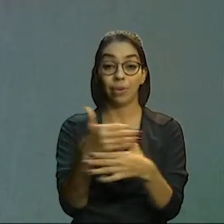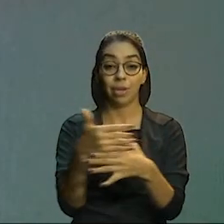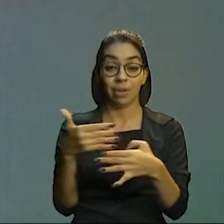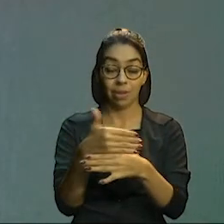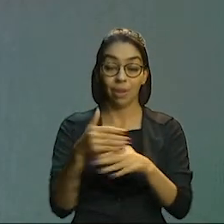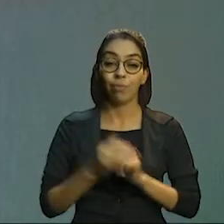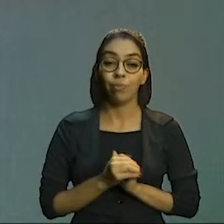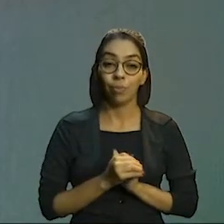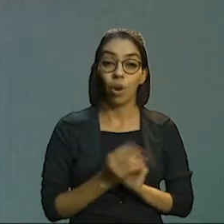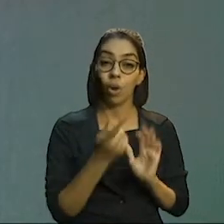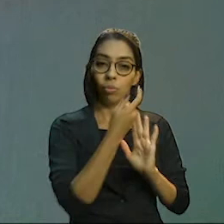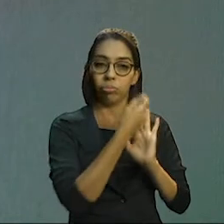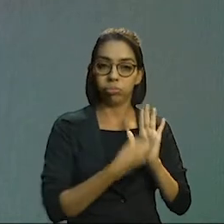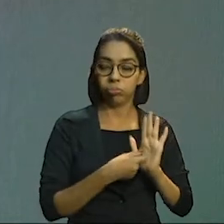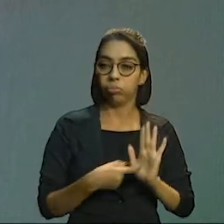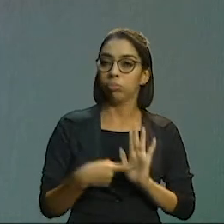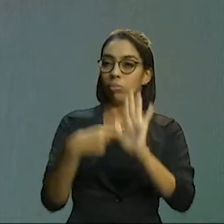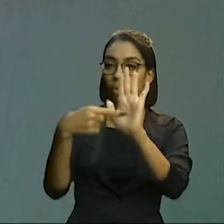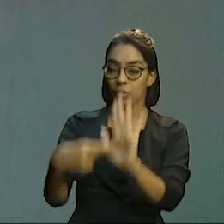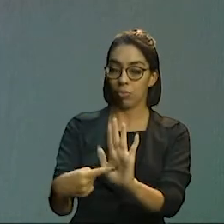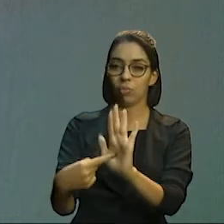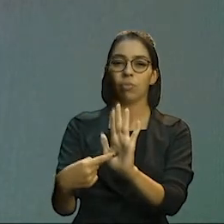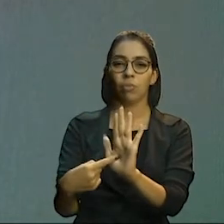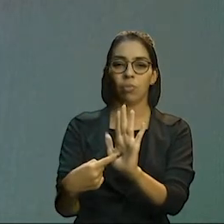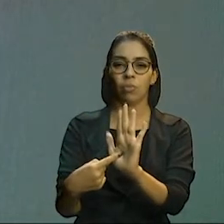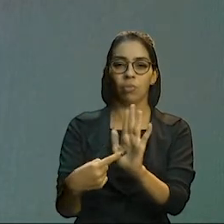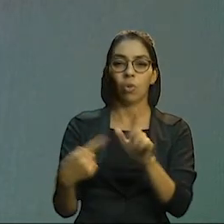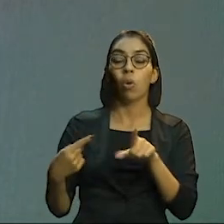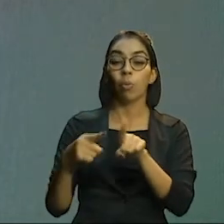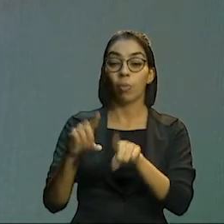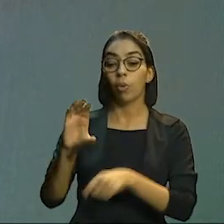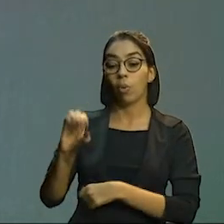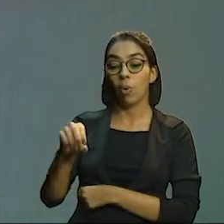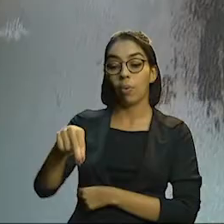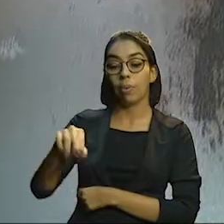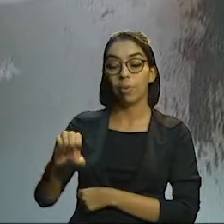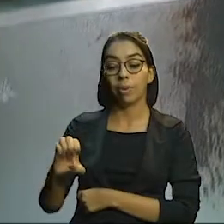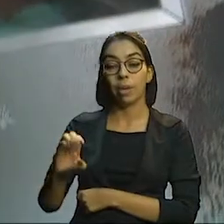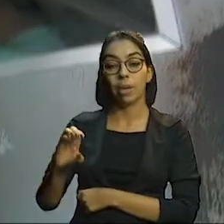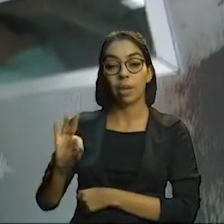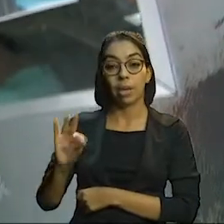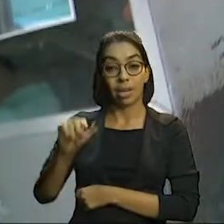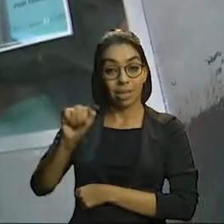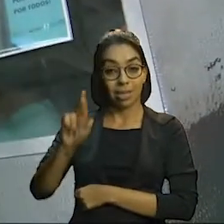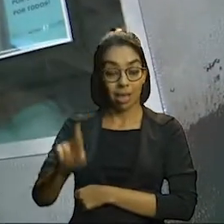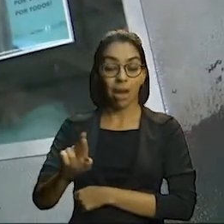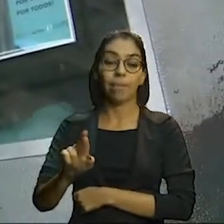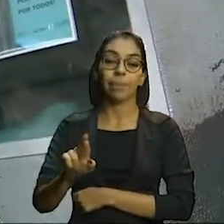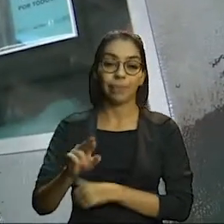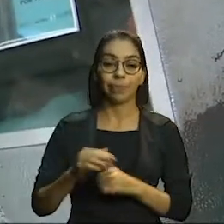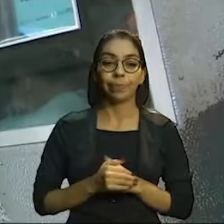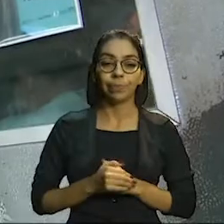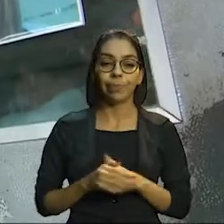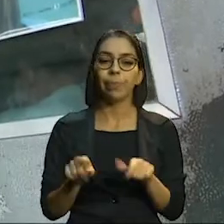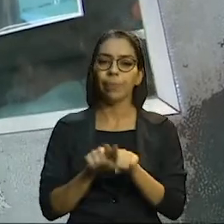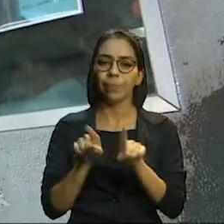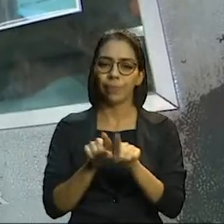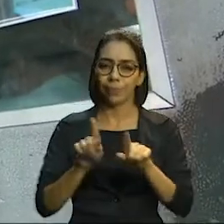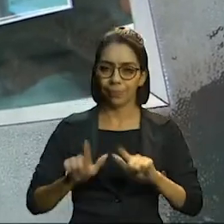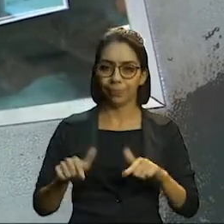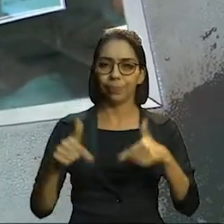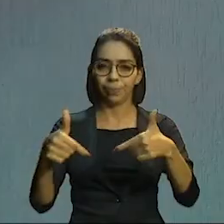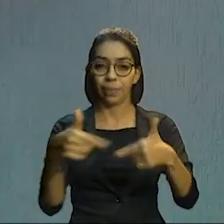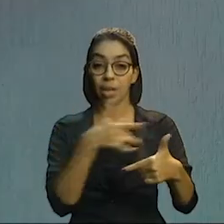foi encaminhado pelo Conectar, um consórcio criado na pandemia para a compra de vacinas e que hoje atua em outras frentes da saúde